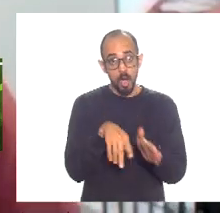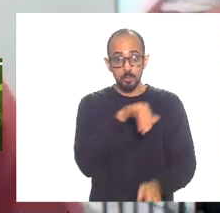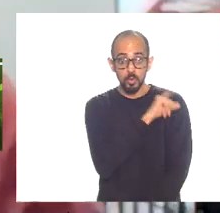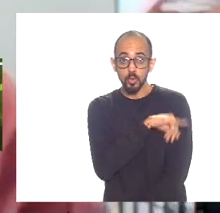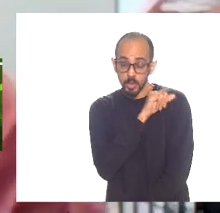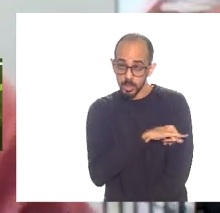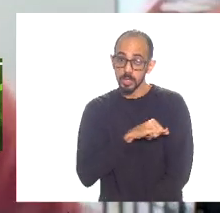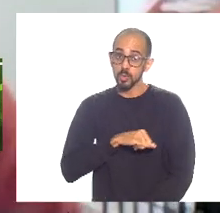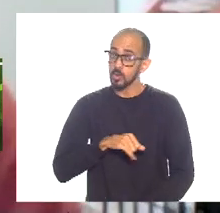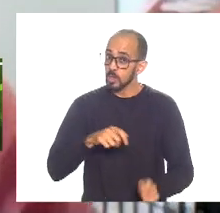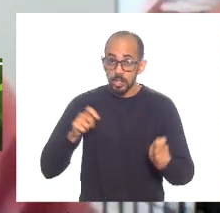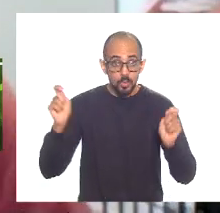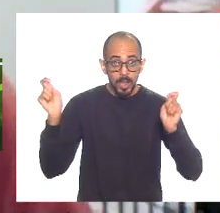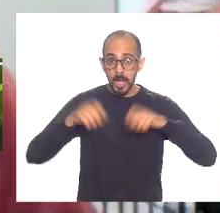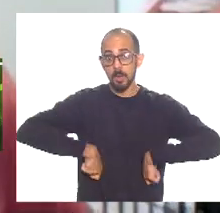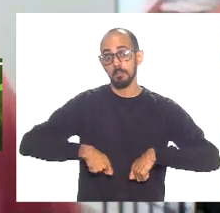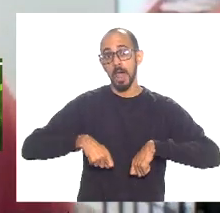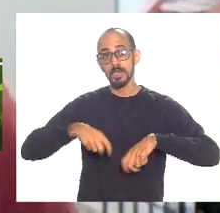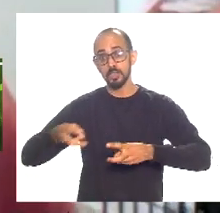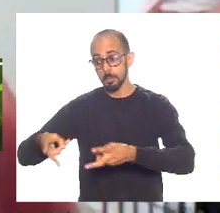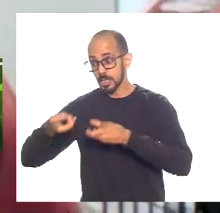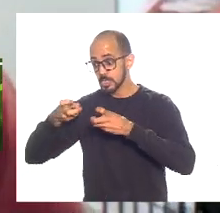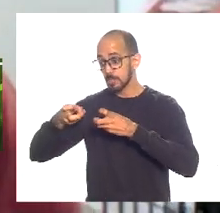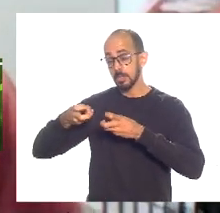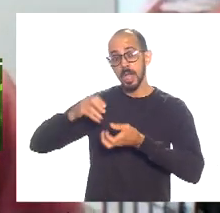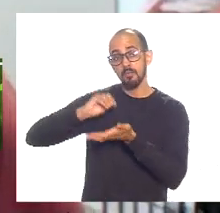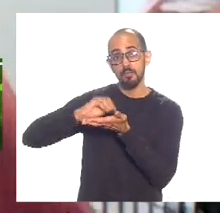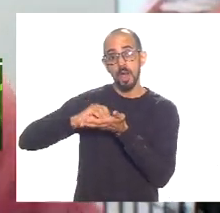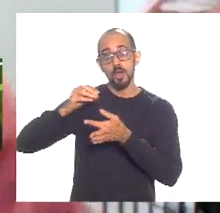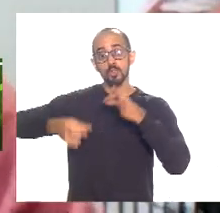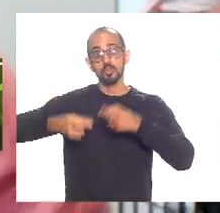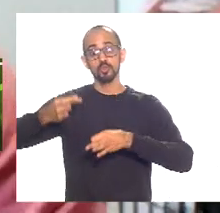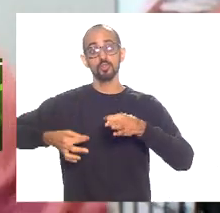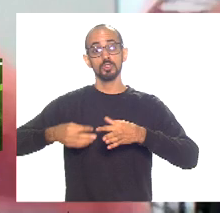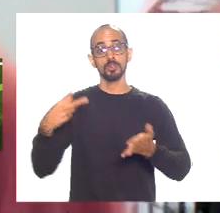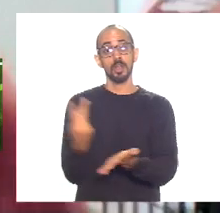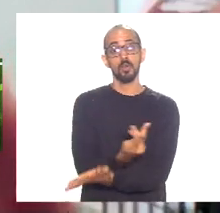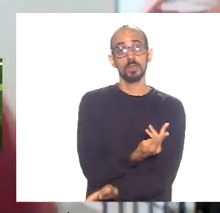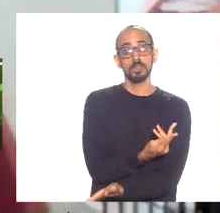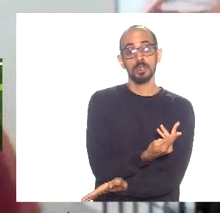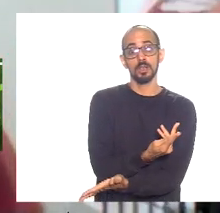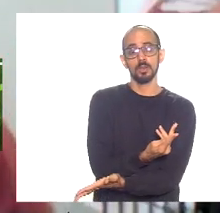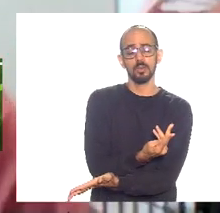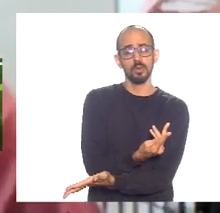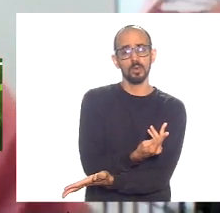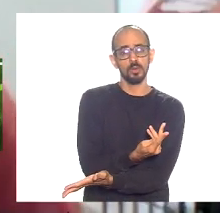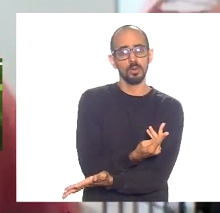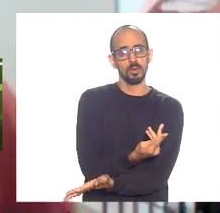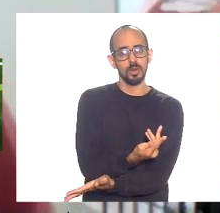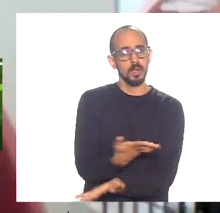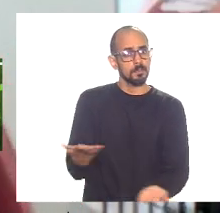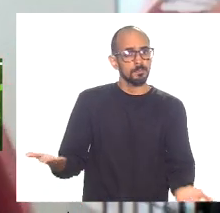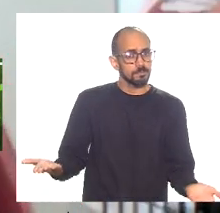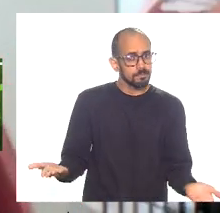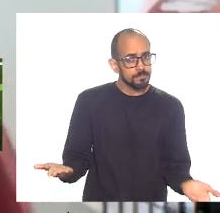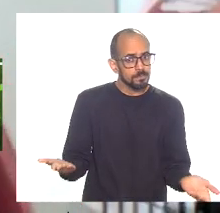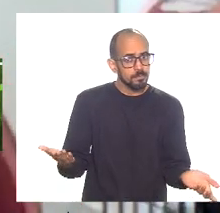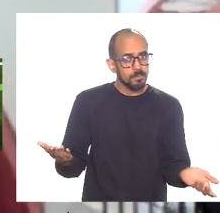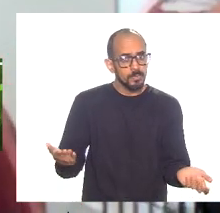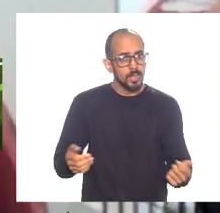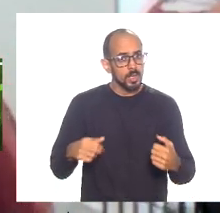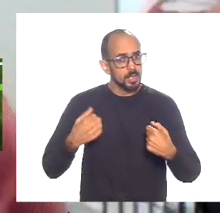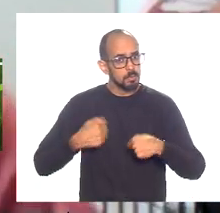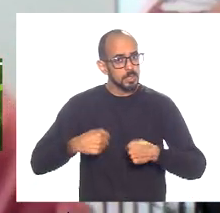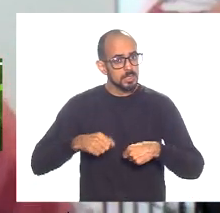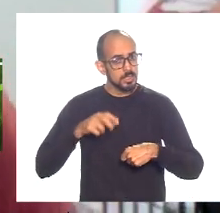para as injustiças que são feitas com o estado do Rio de Janeiro como ele tem sido incapaz de olhar para um monte de coisa ele também tem sido incapaz de olhar para o estado do Rio de